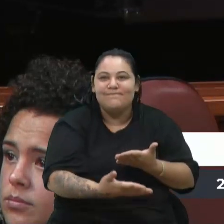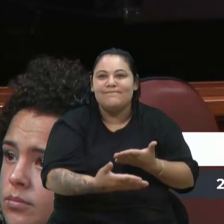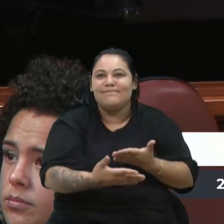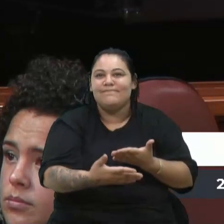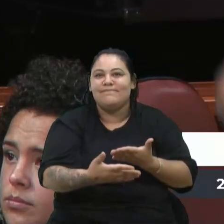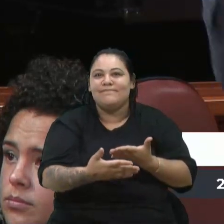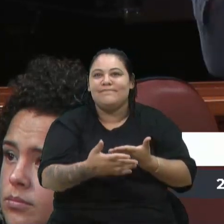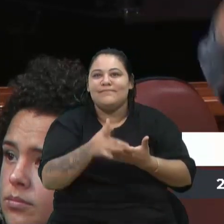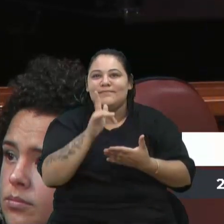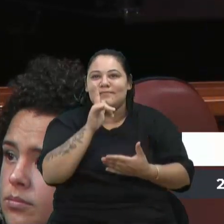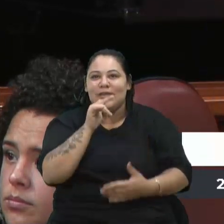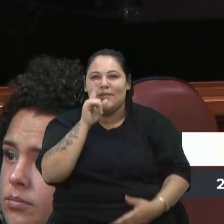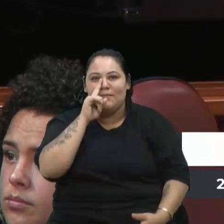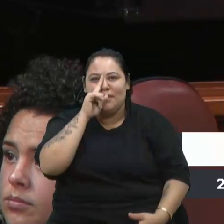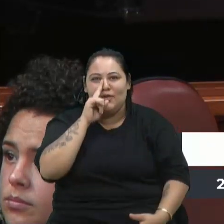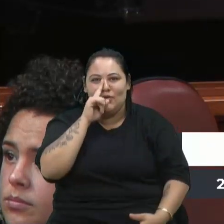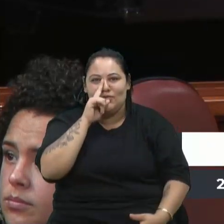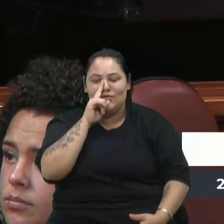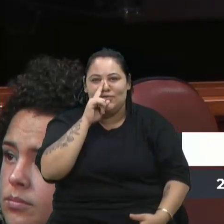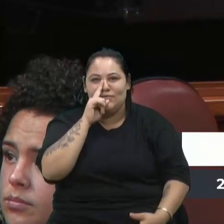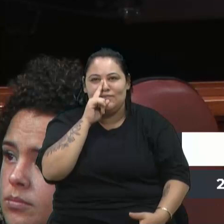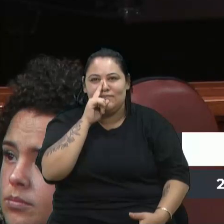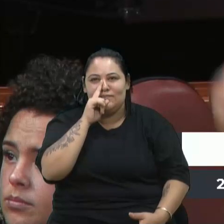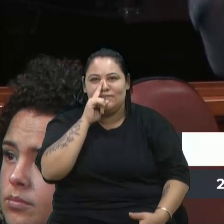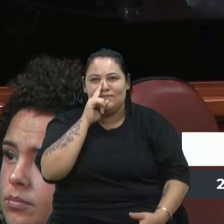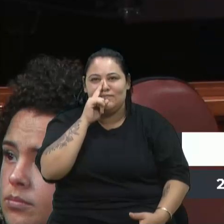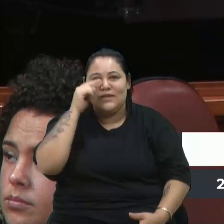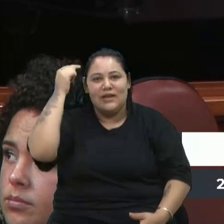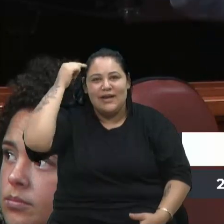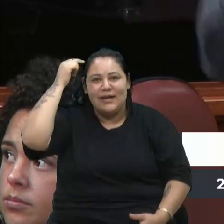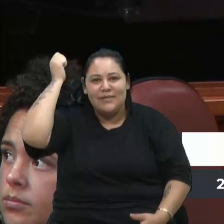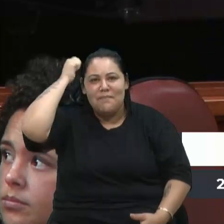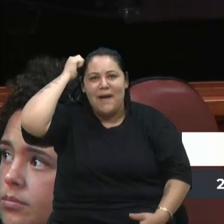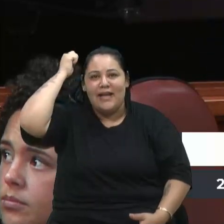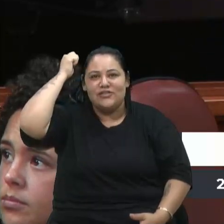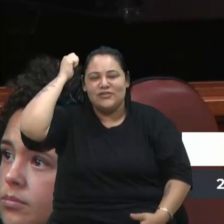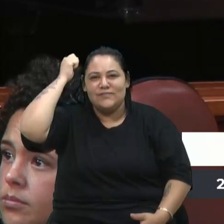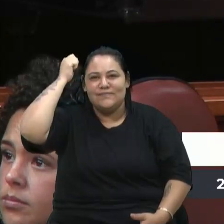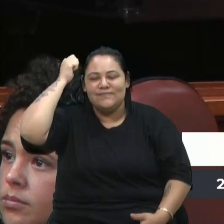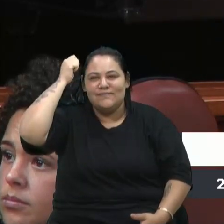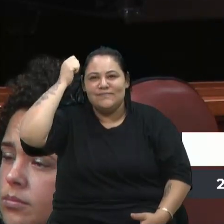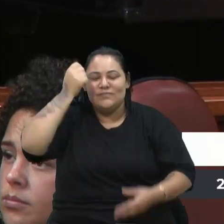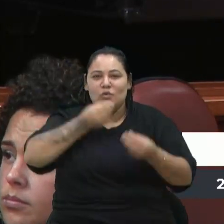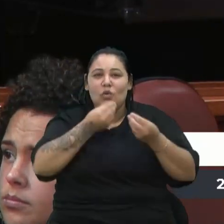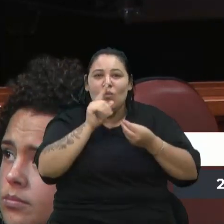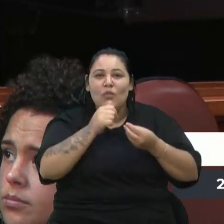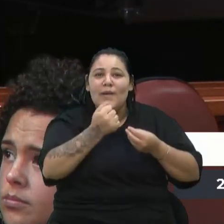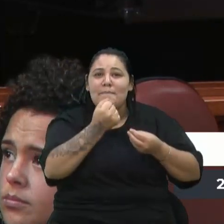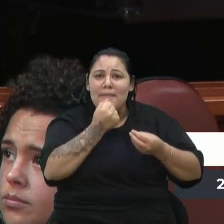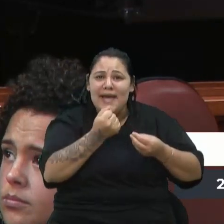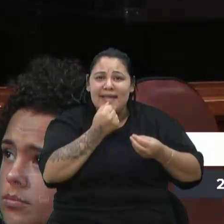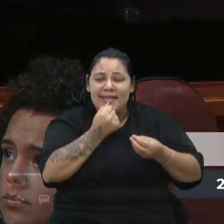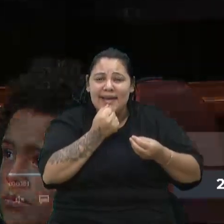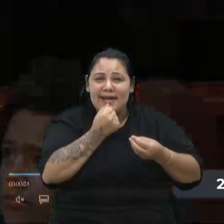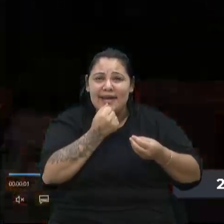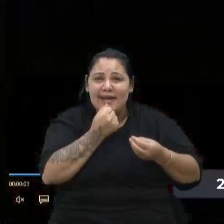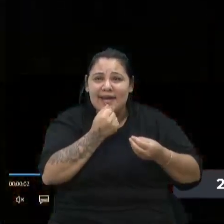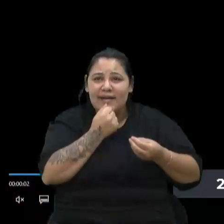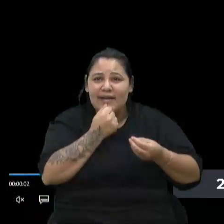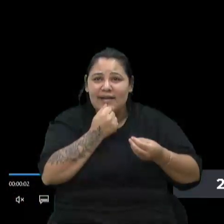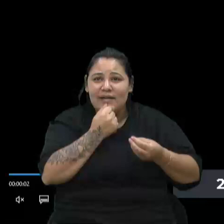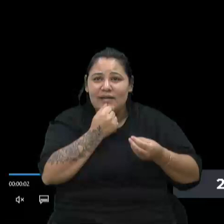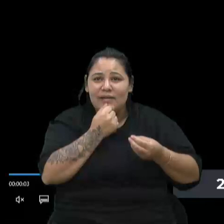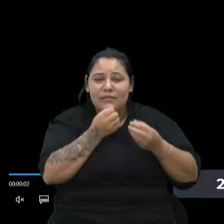valão e batem a cabeça. Porque aí, como é concreto, acabam se